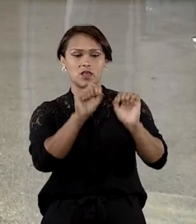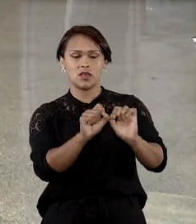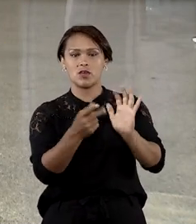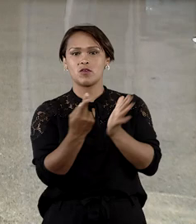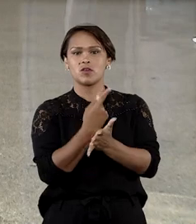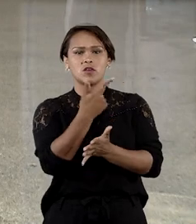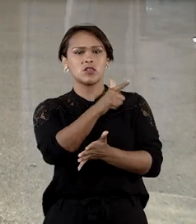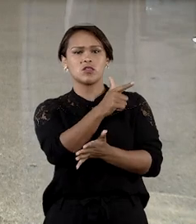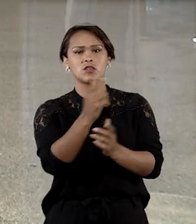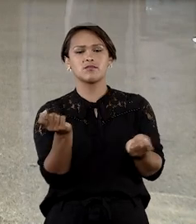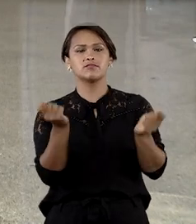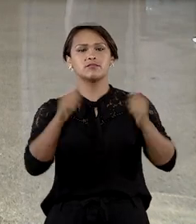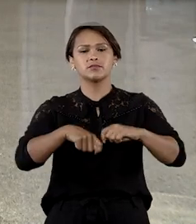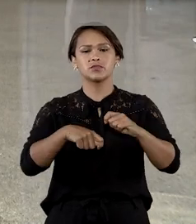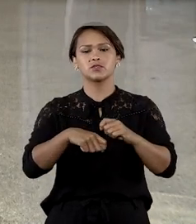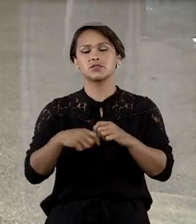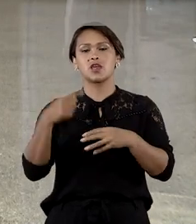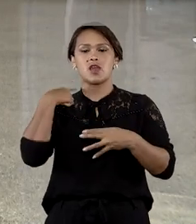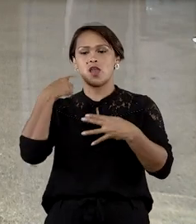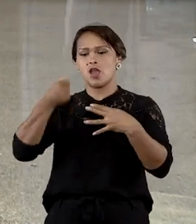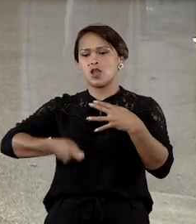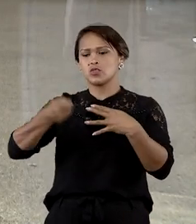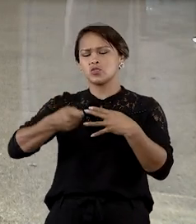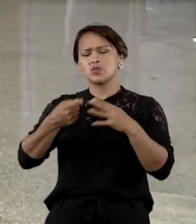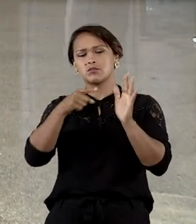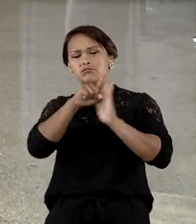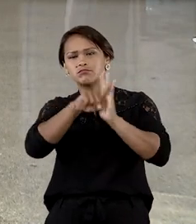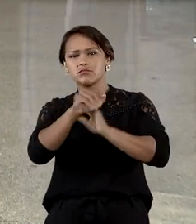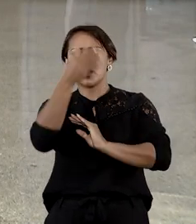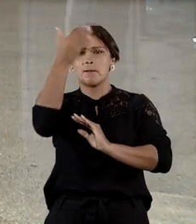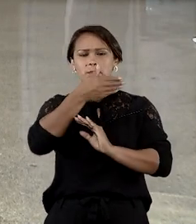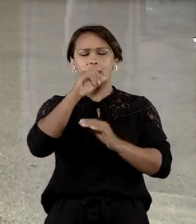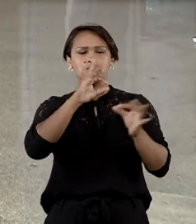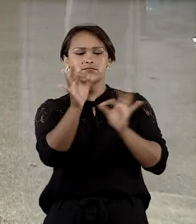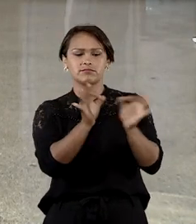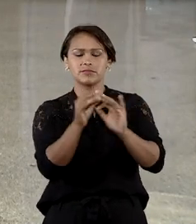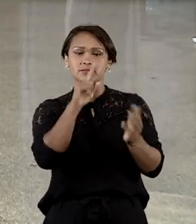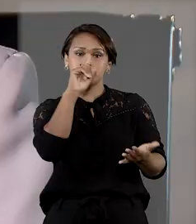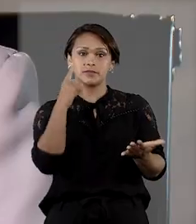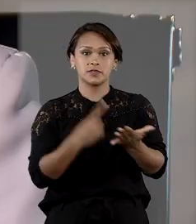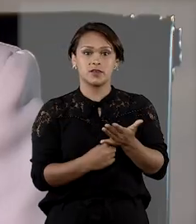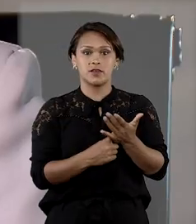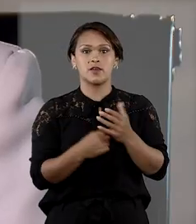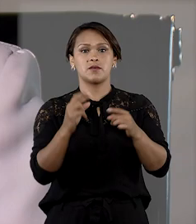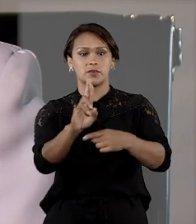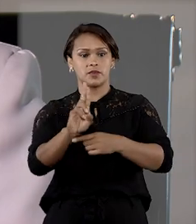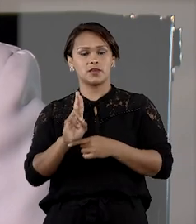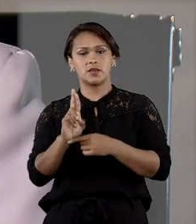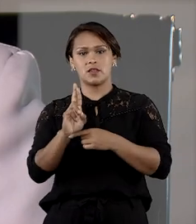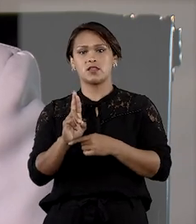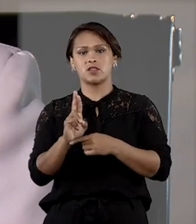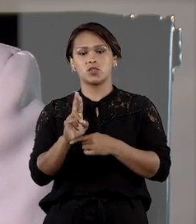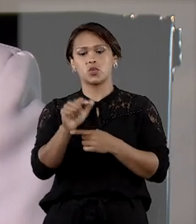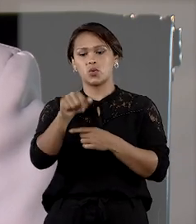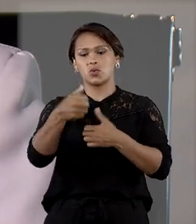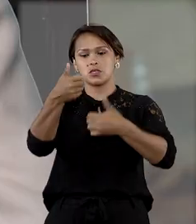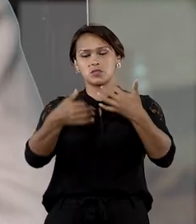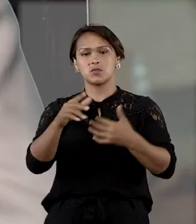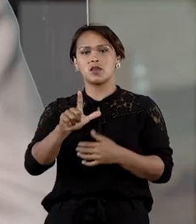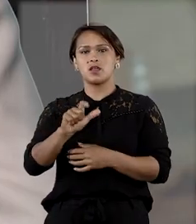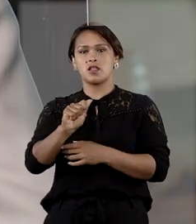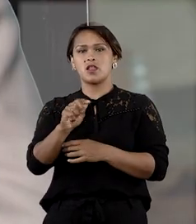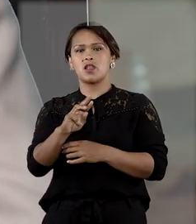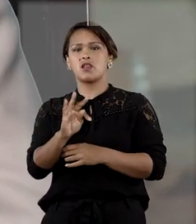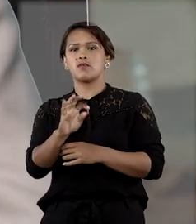isso, não teria sido possível à juíza consultar as provas para elaborar as decisões. Para a relatora do recurso em habeas corpus,